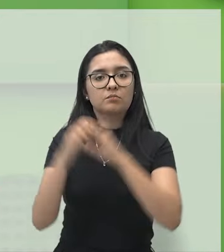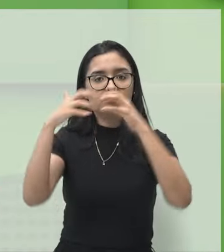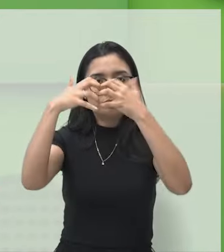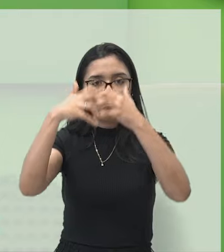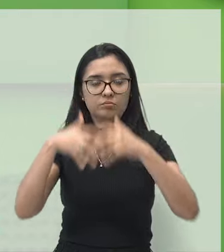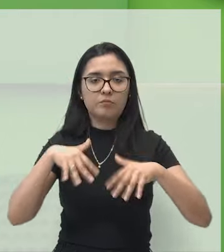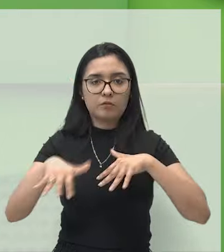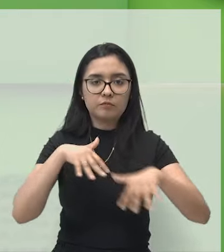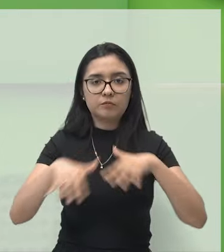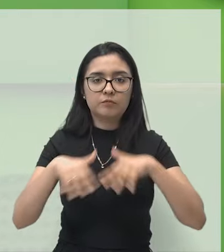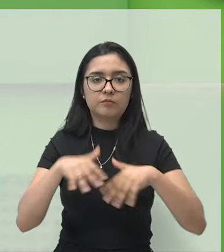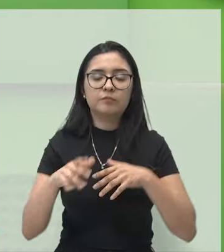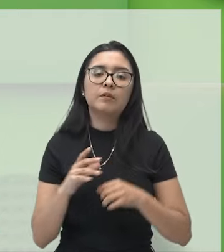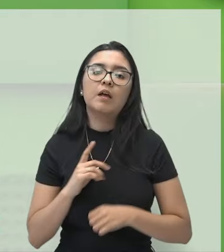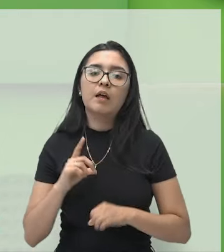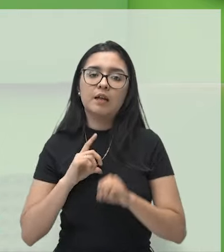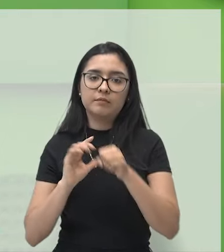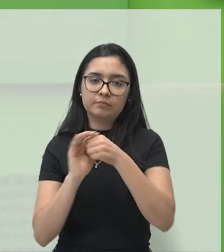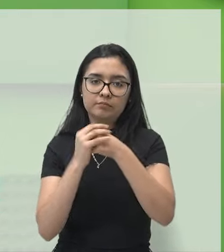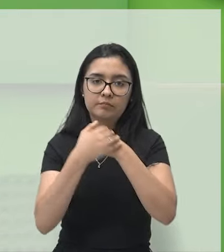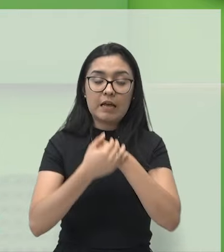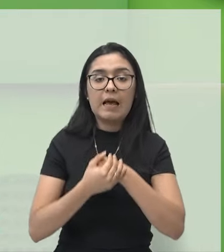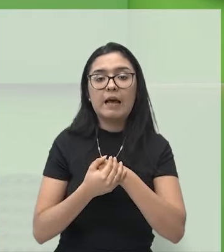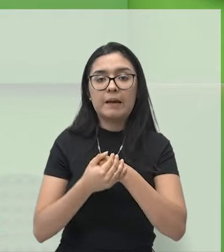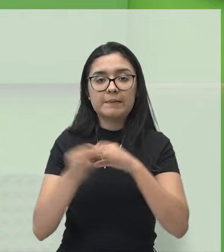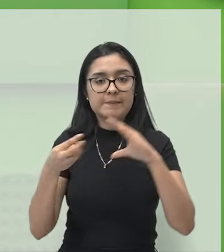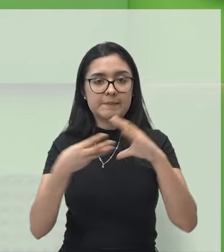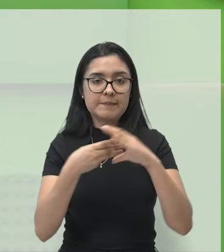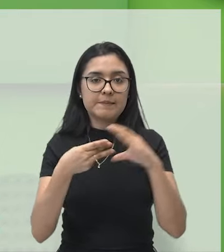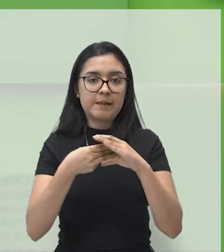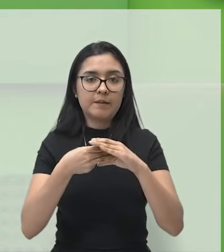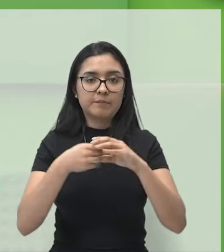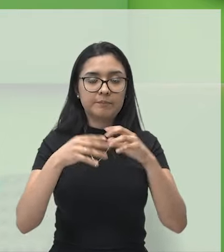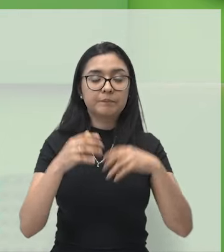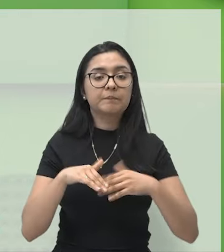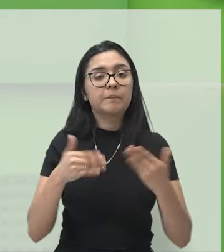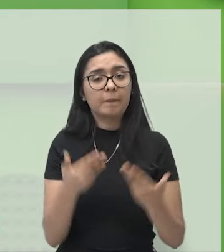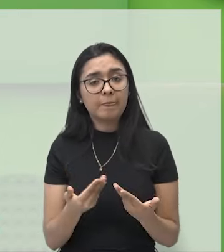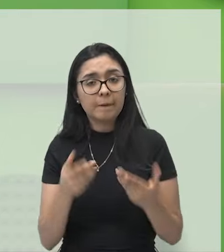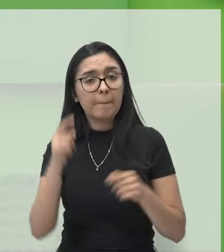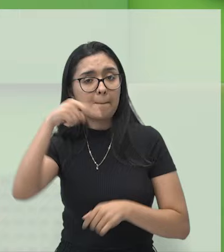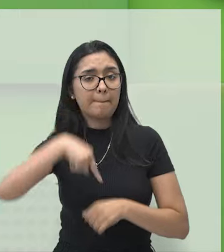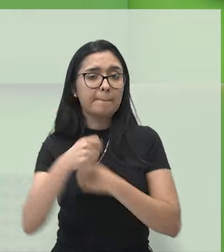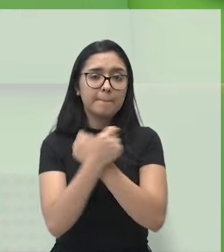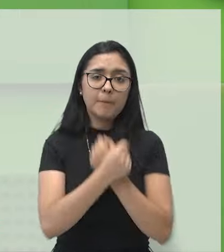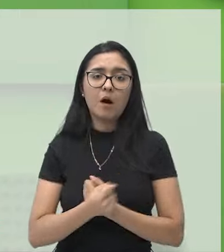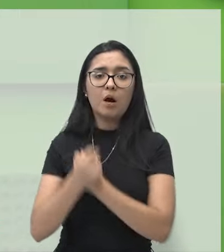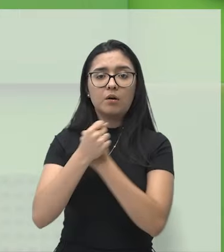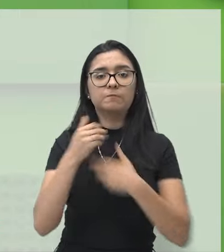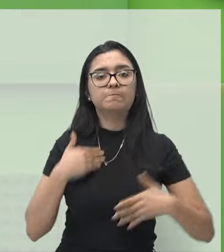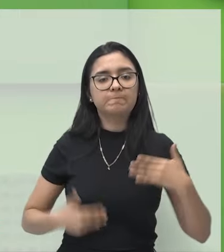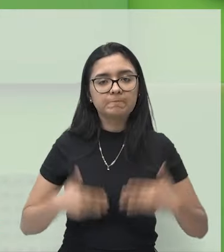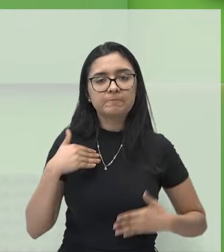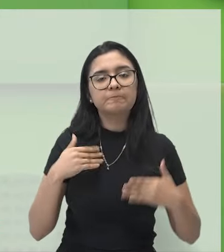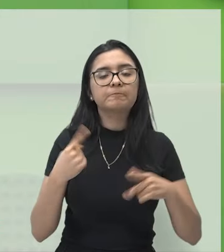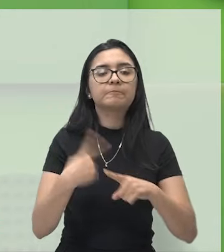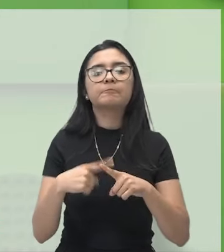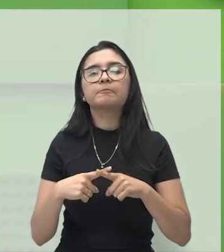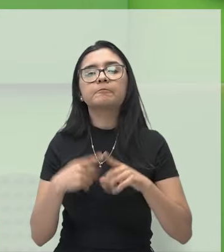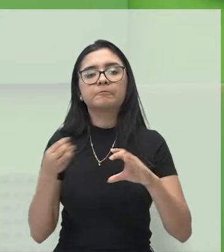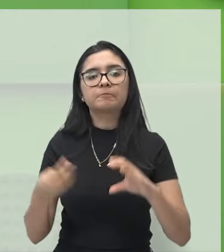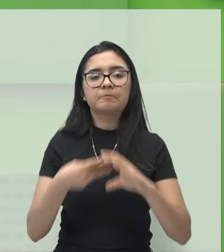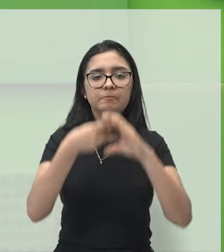que envolve as nossas células nervosas. Então, eles fazem a proteção, porque as nossas células